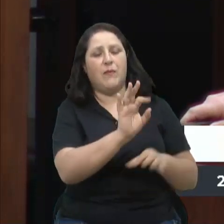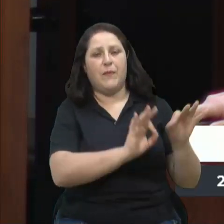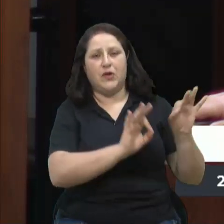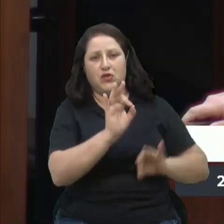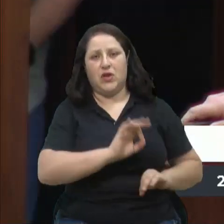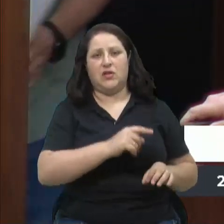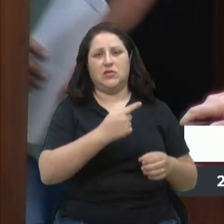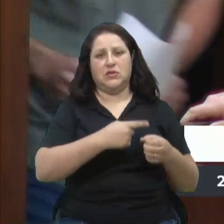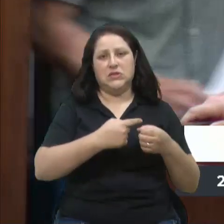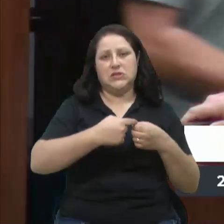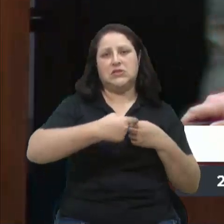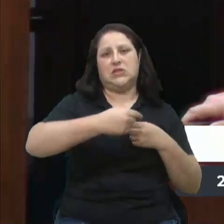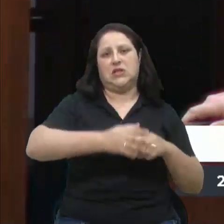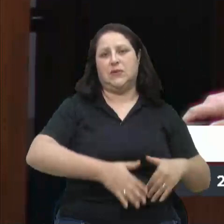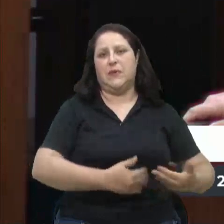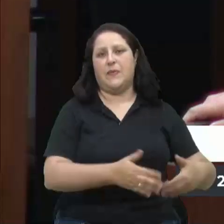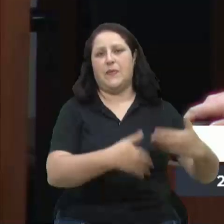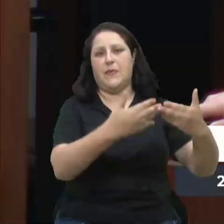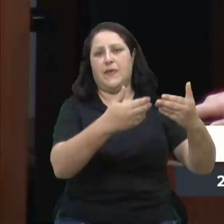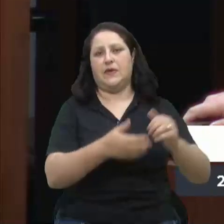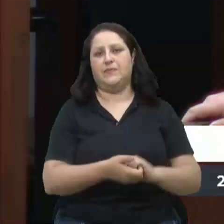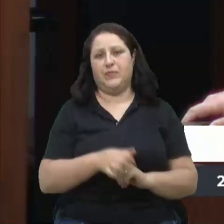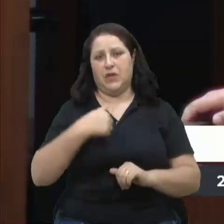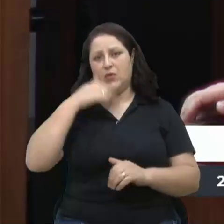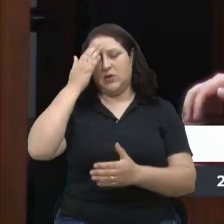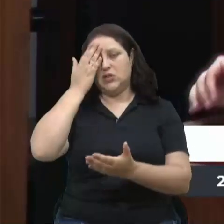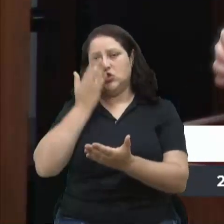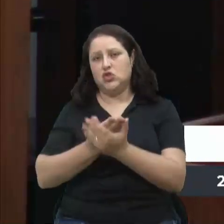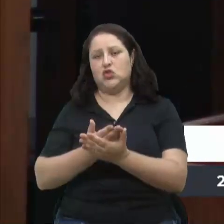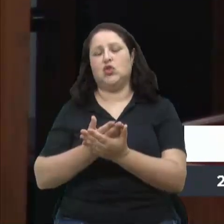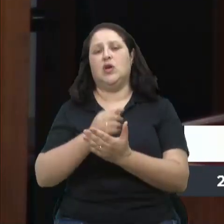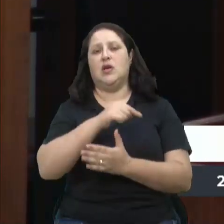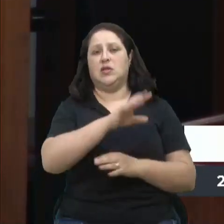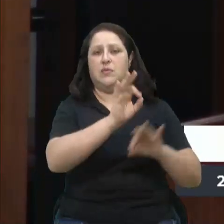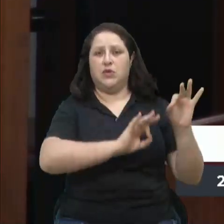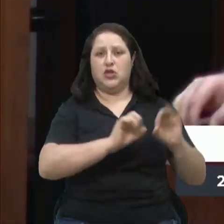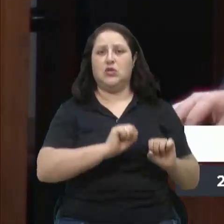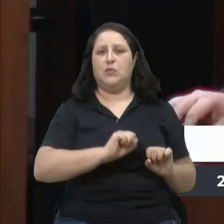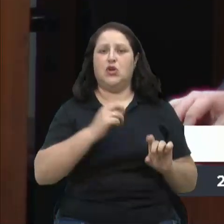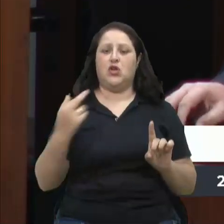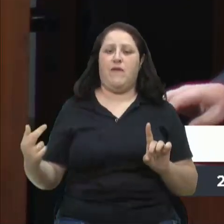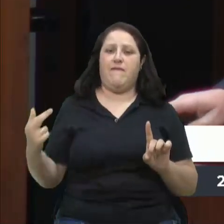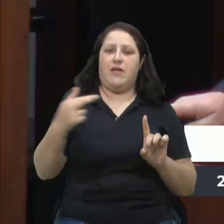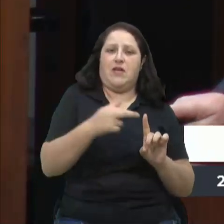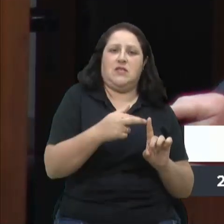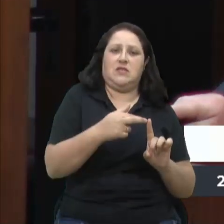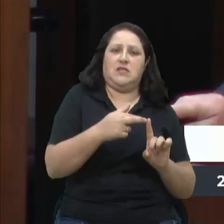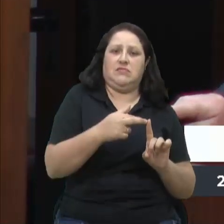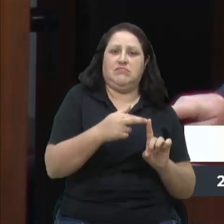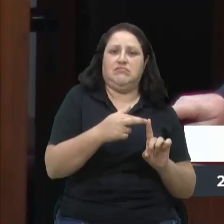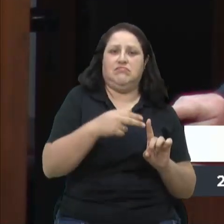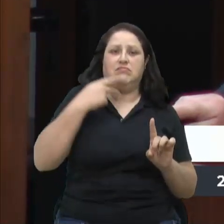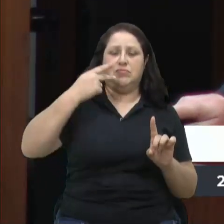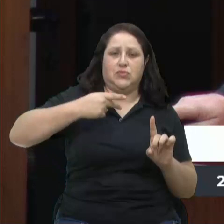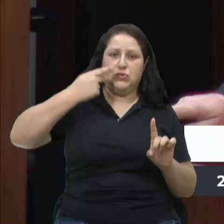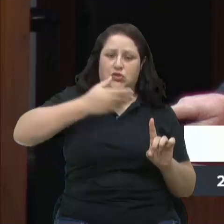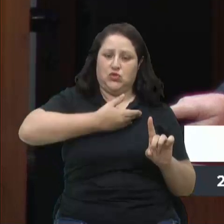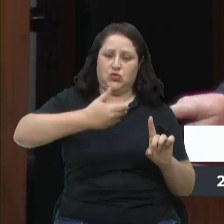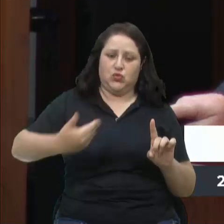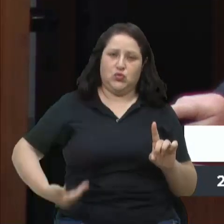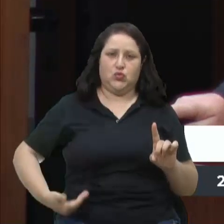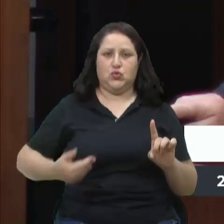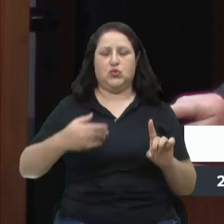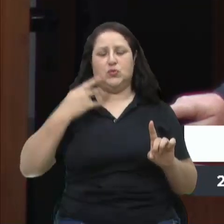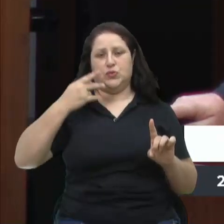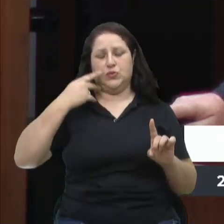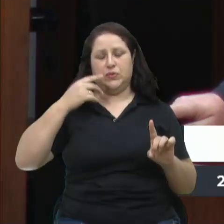desenvolve, e que eu tenho certeza que eles podem virar referência de políticas públicas do Estado do Rio Grande